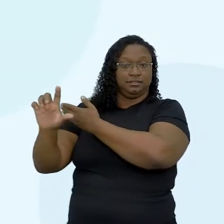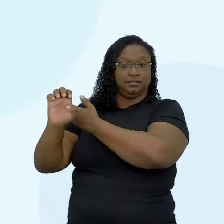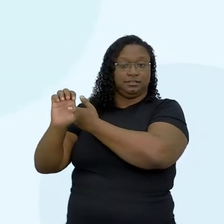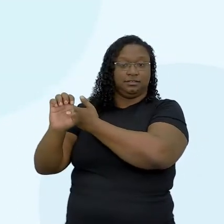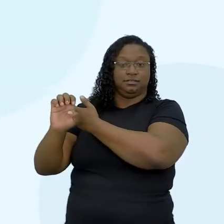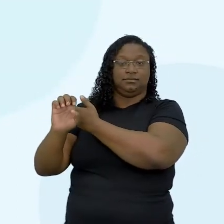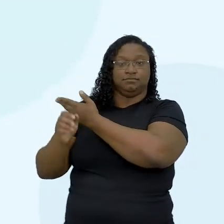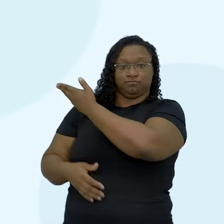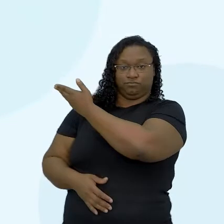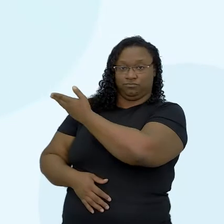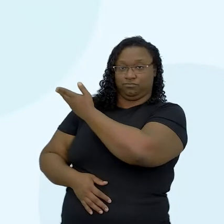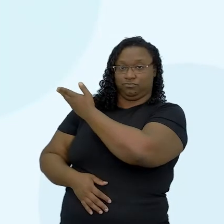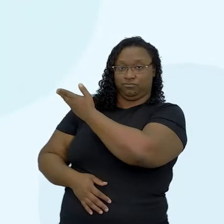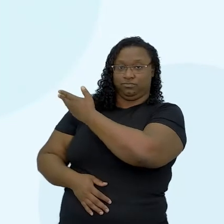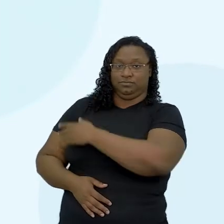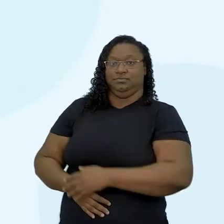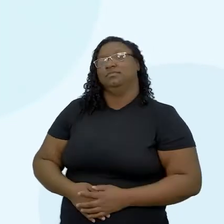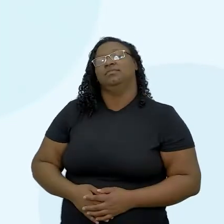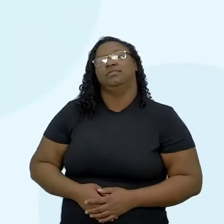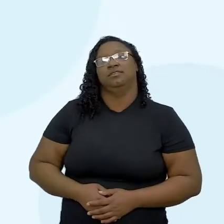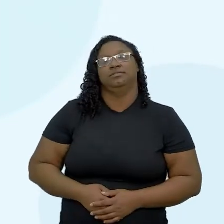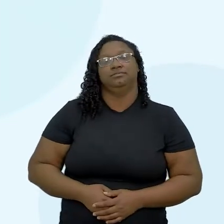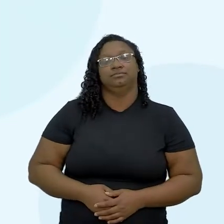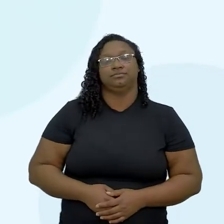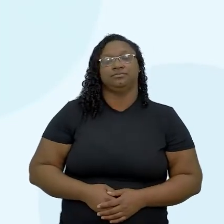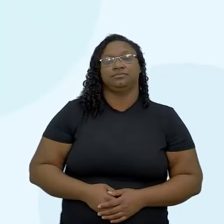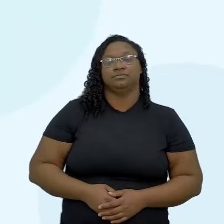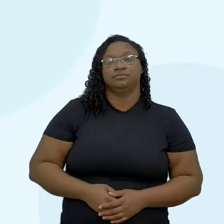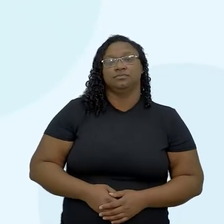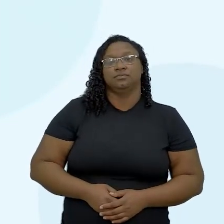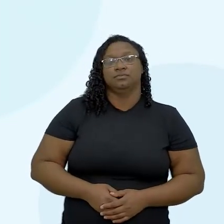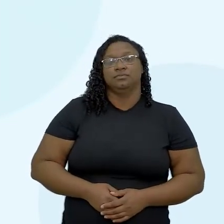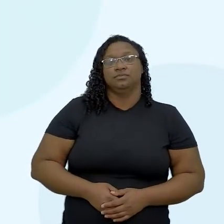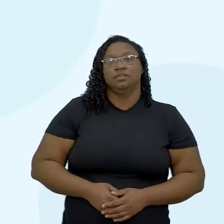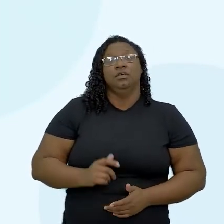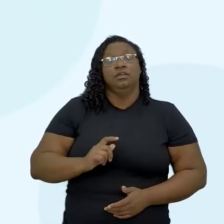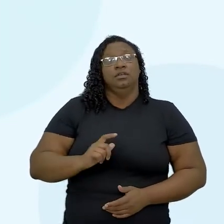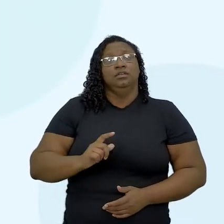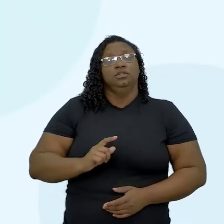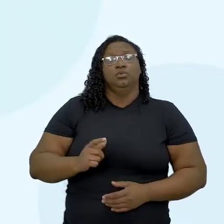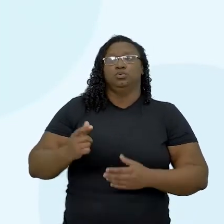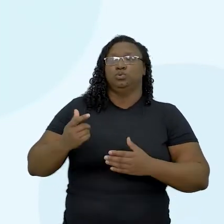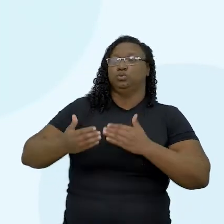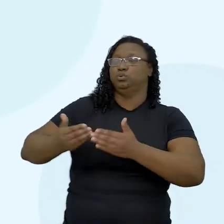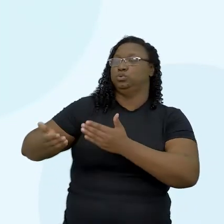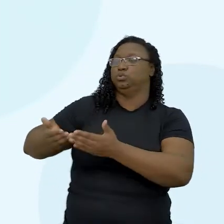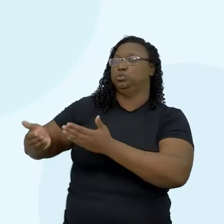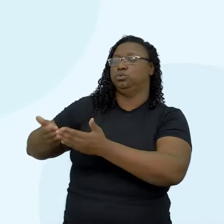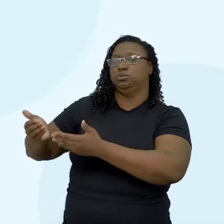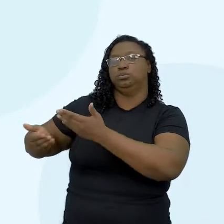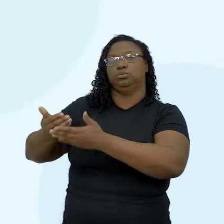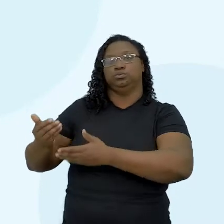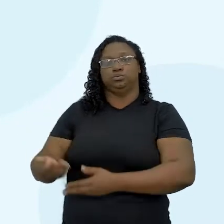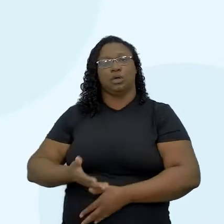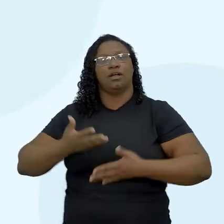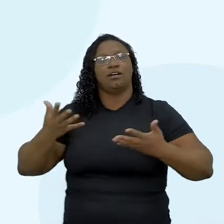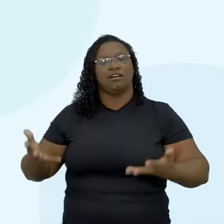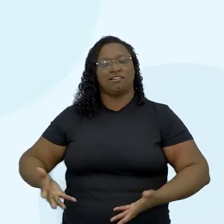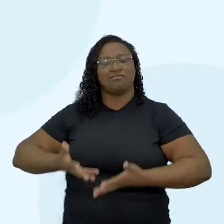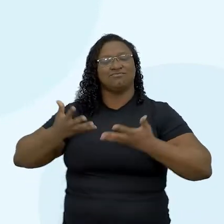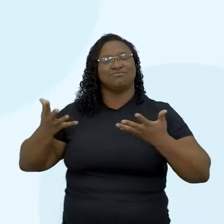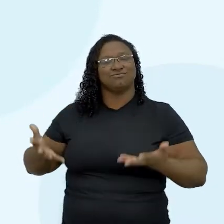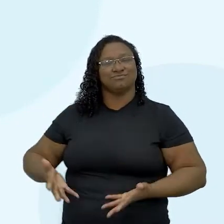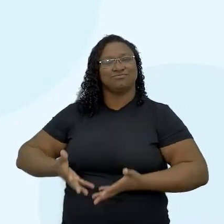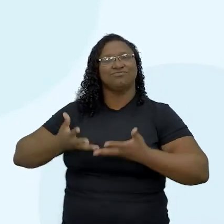aparece aqui na tela para a gente, o professor Achille Mbembe, que tem uma produção muito, muito rica,